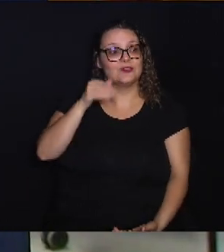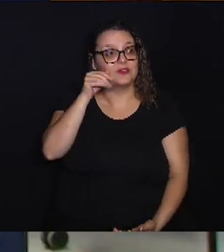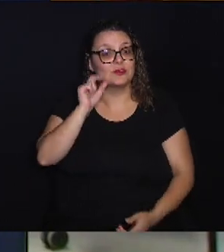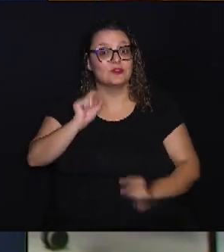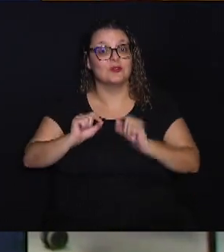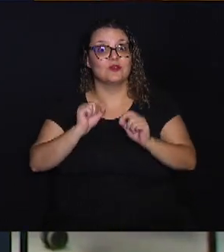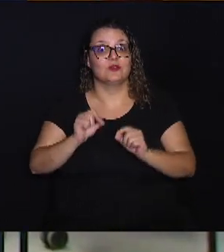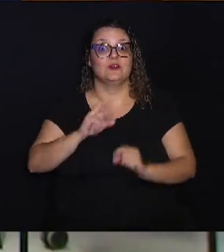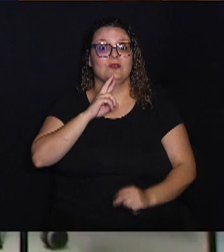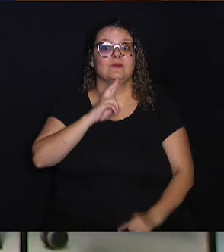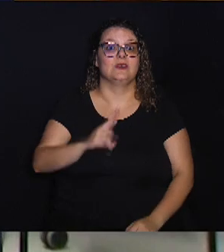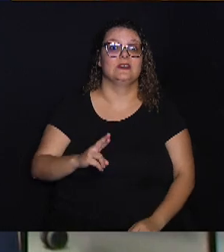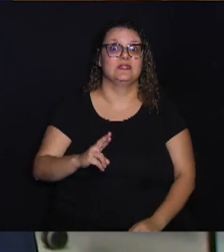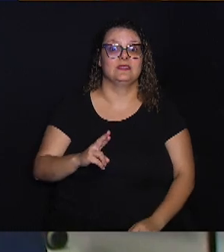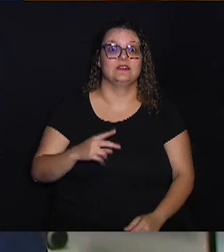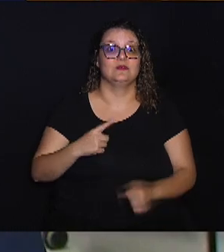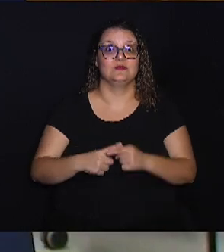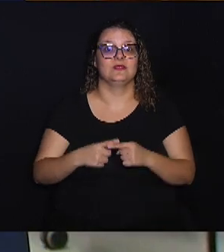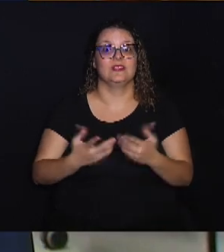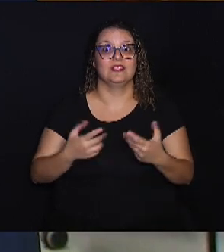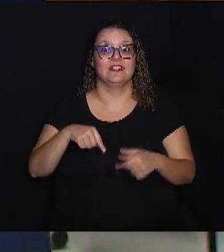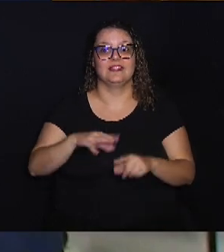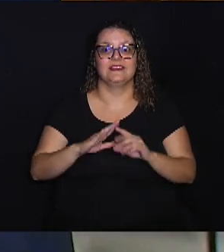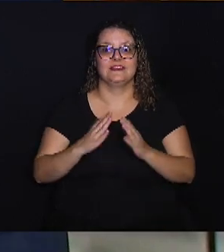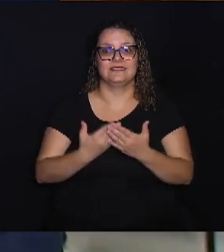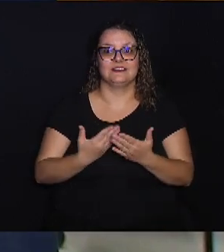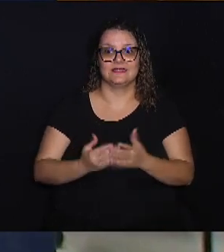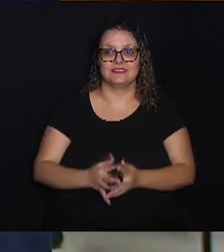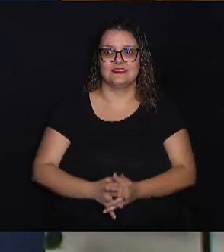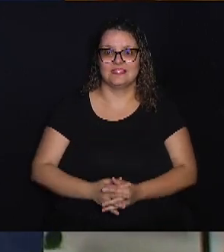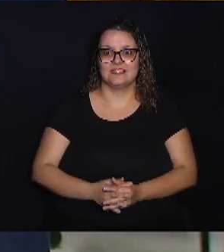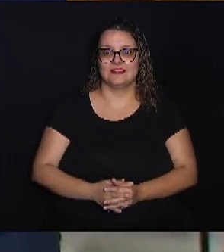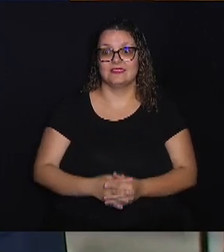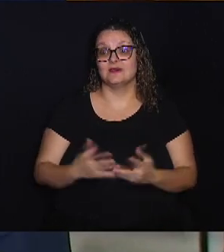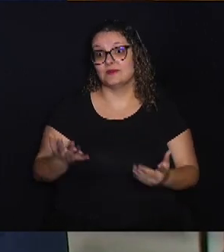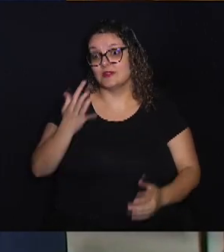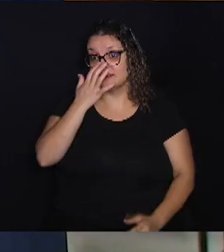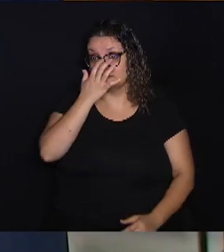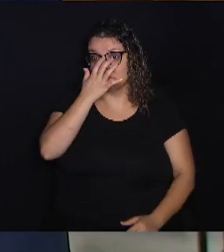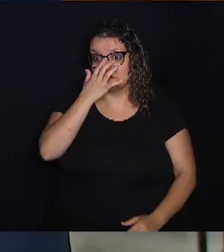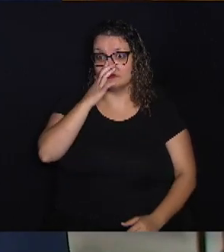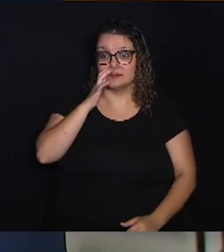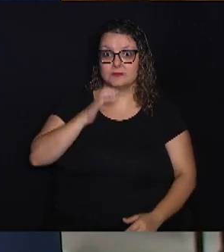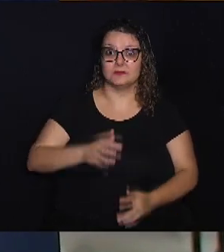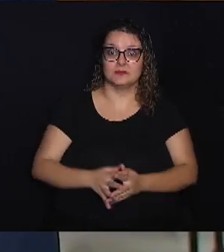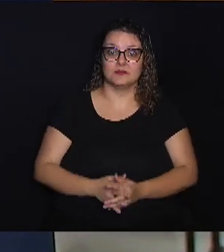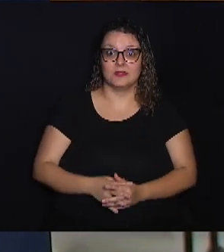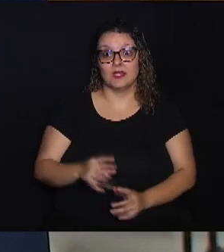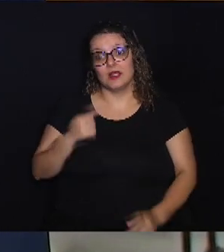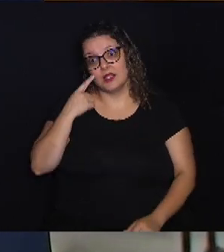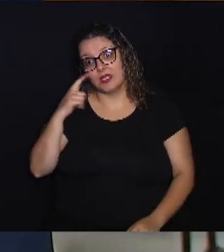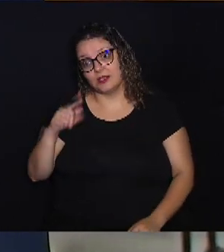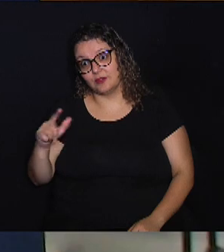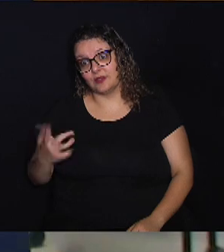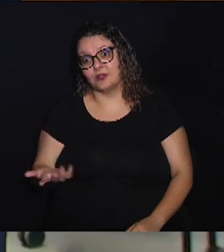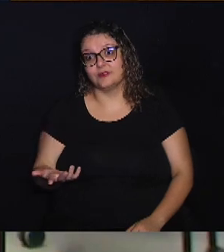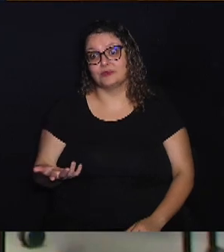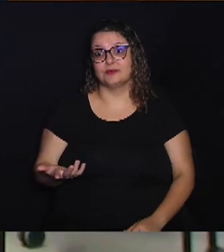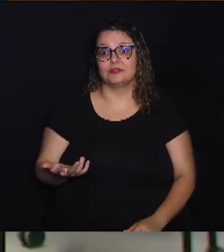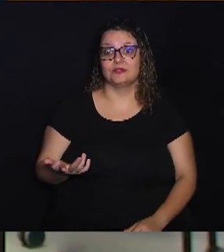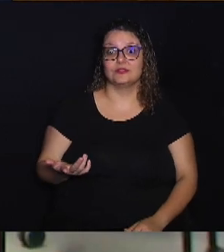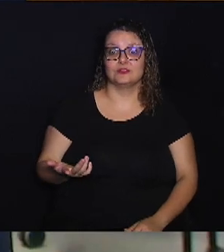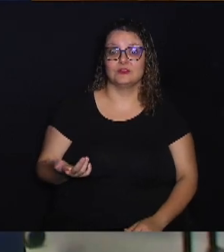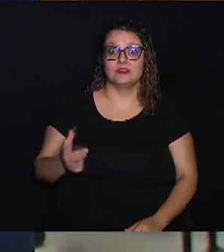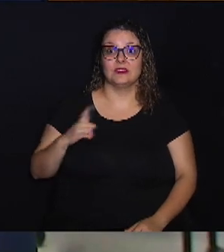pessoas mais respondem? Por que é é isso daqui? Bom, primeiros, obviamente, porque normalmente eles